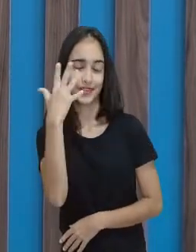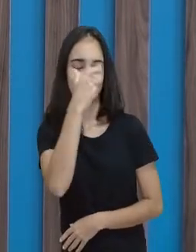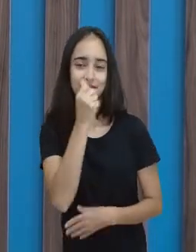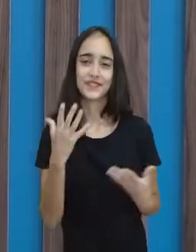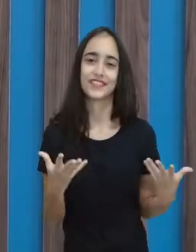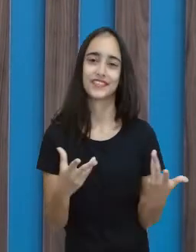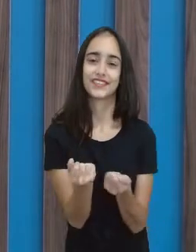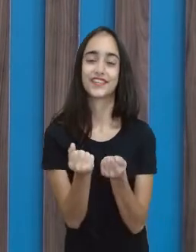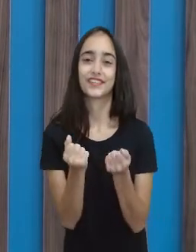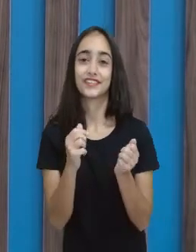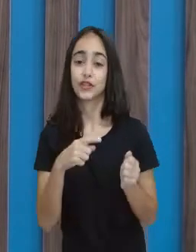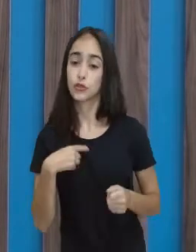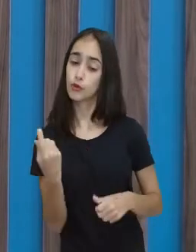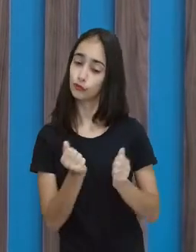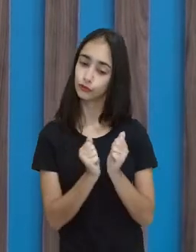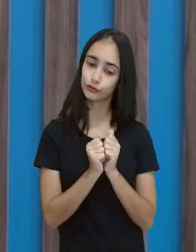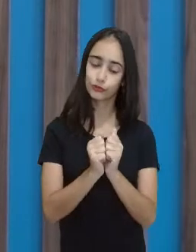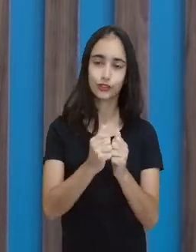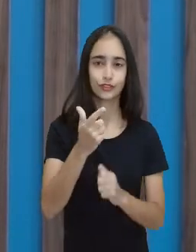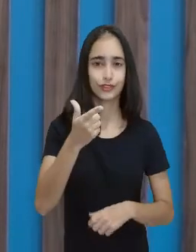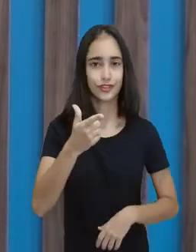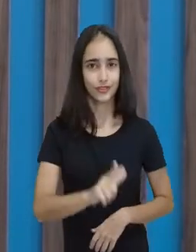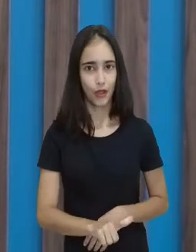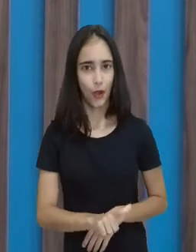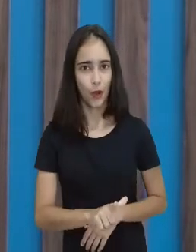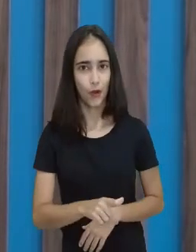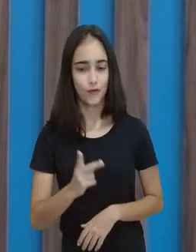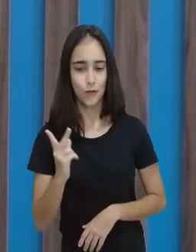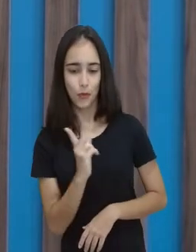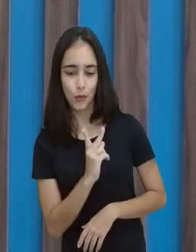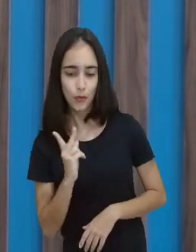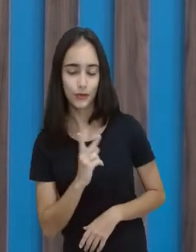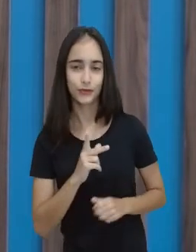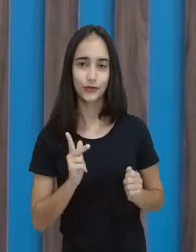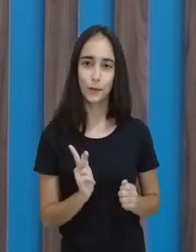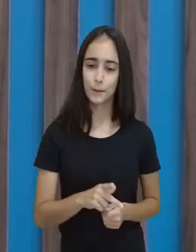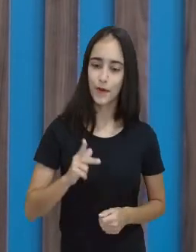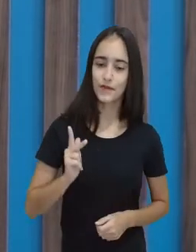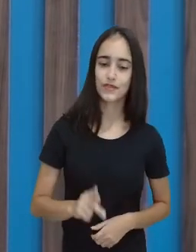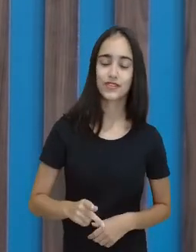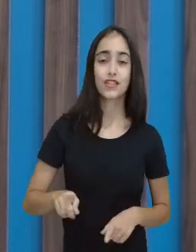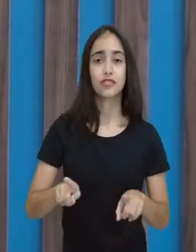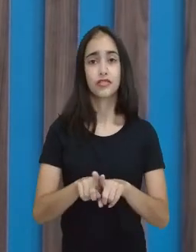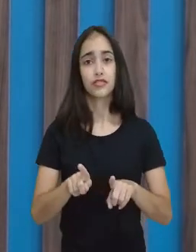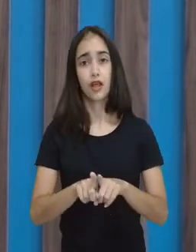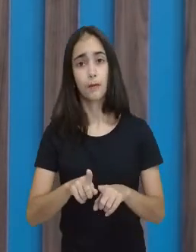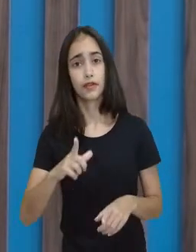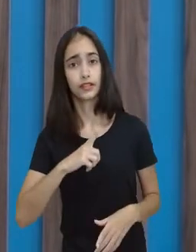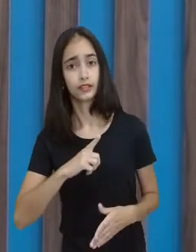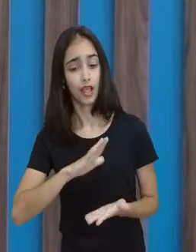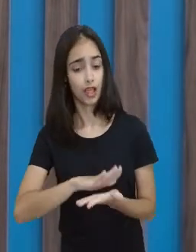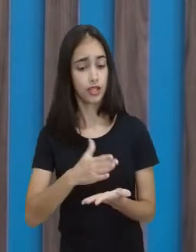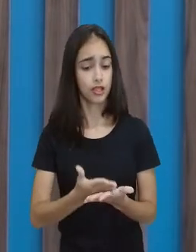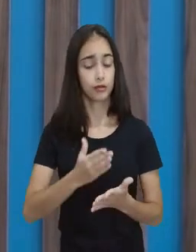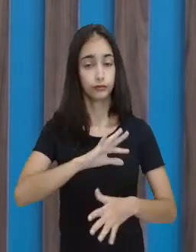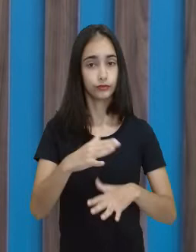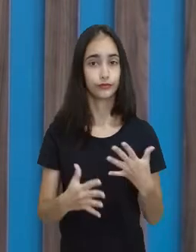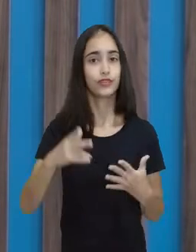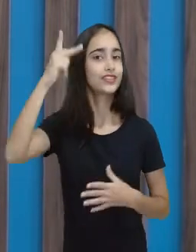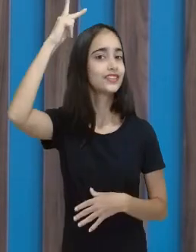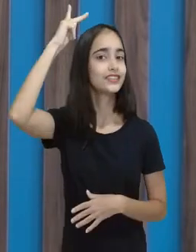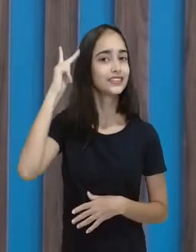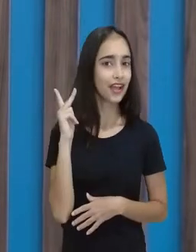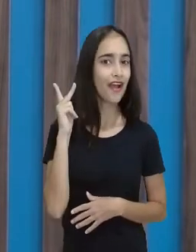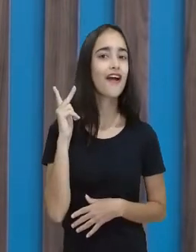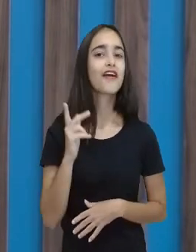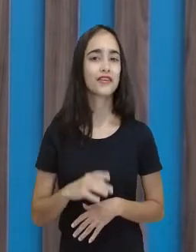Estamos juntos novamente. Eu, você e professora Tânia, Karen, apresentando na aula aqui. E aí, gente vai dar